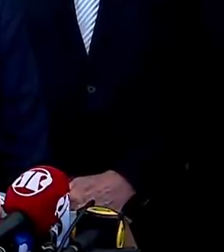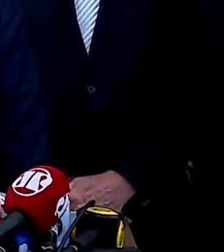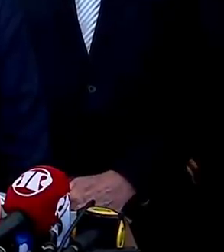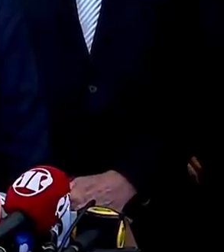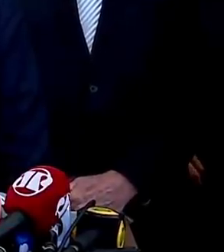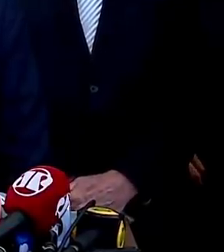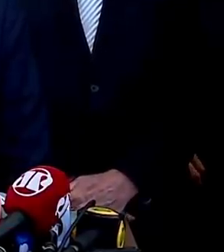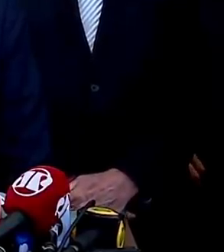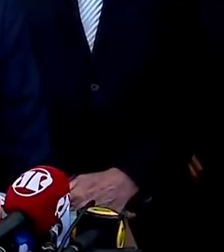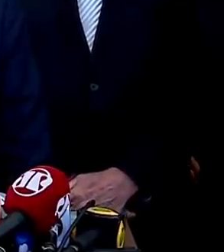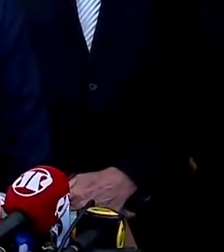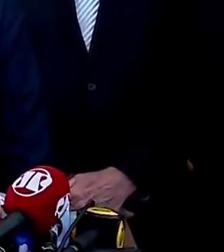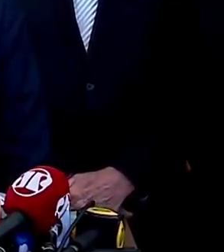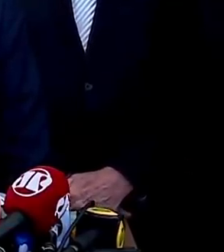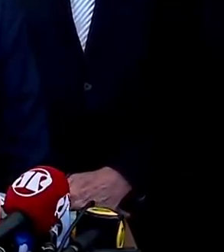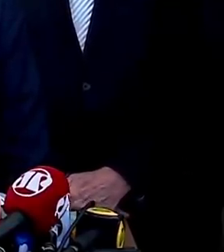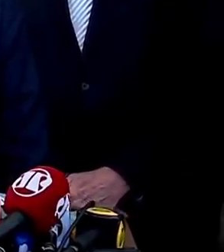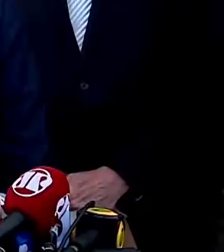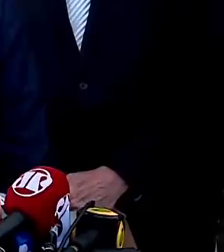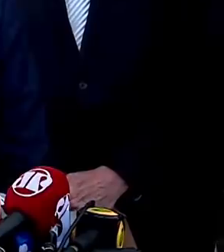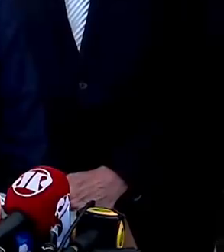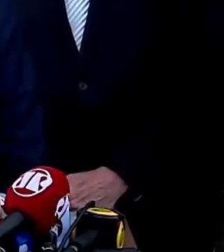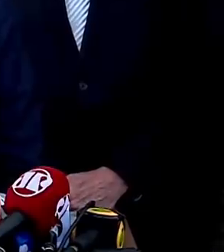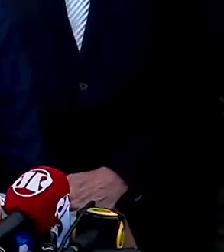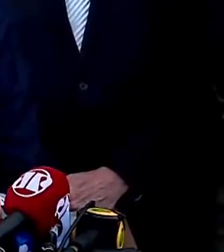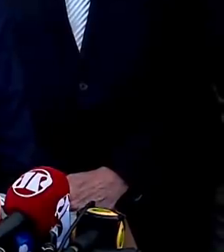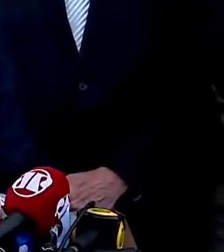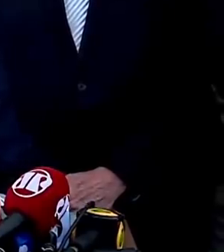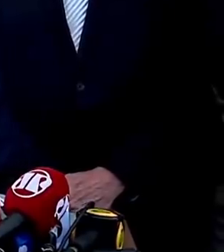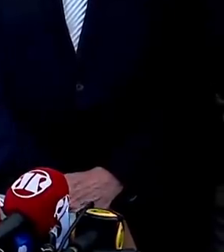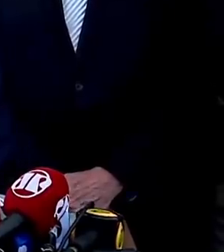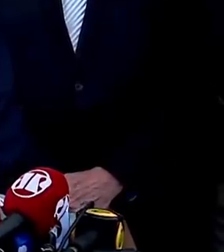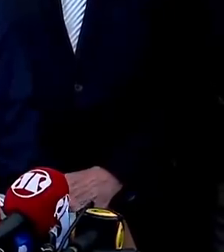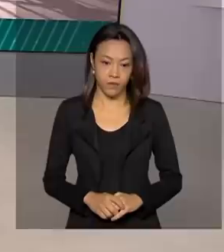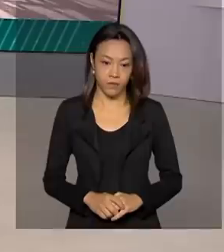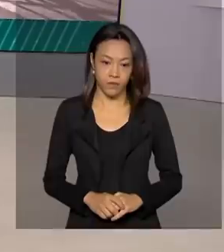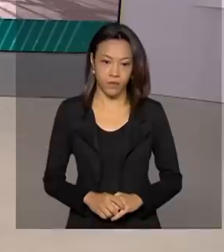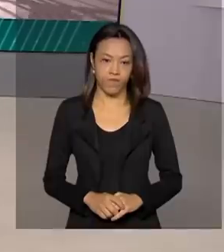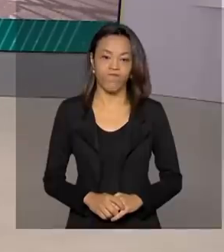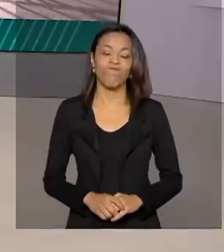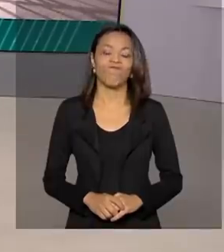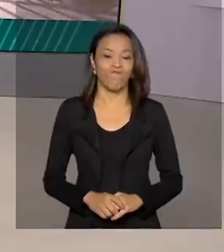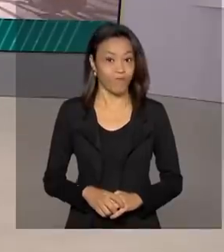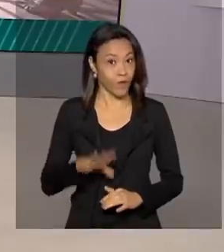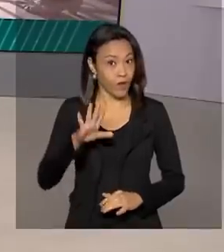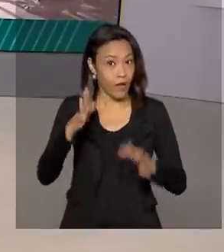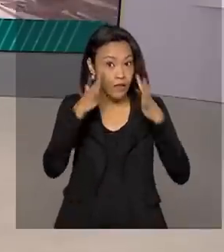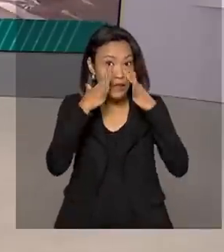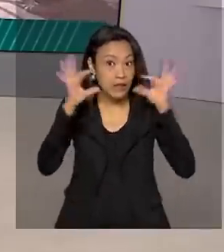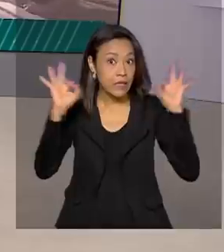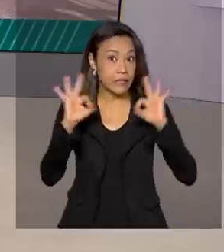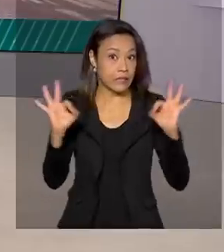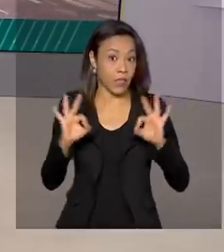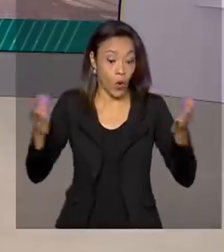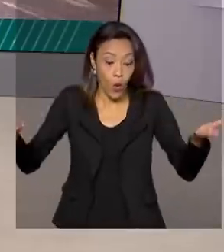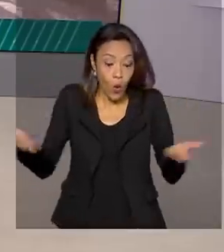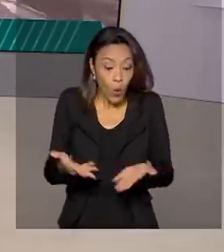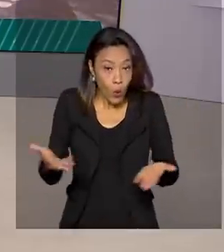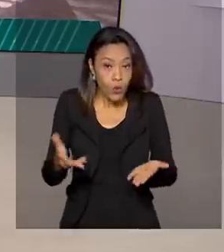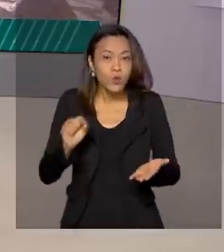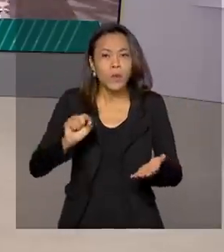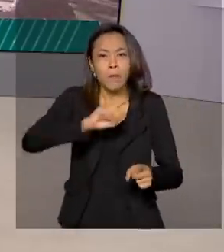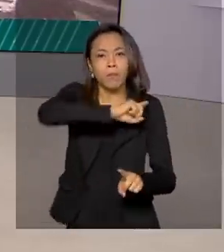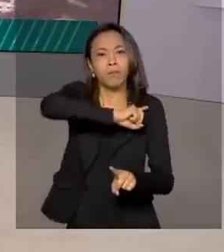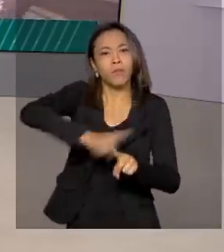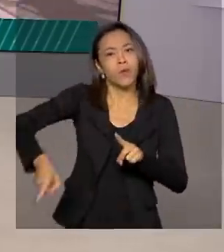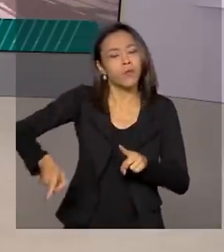claro um binômio muito importante, exemplo e esperança. E olha, um alerta. partir de hoje, está